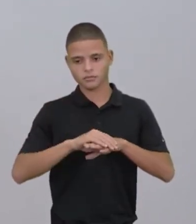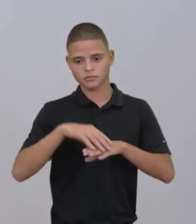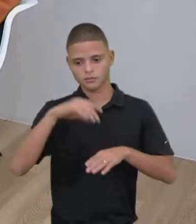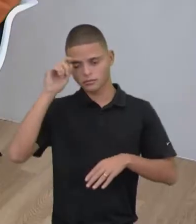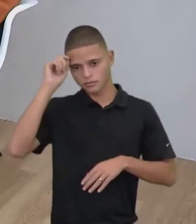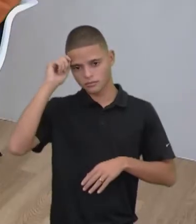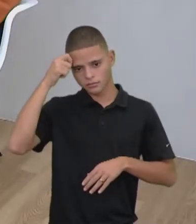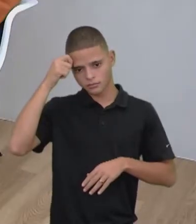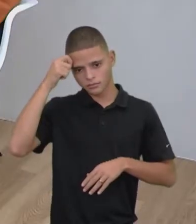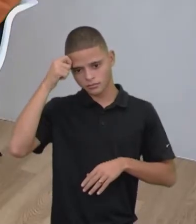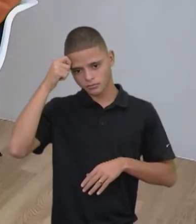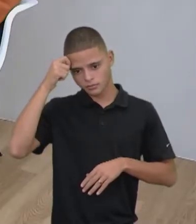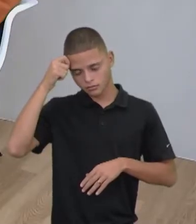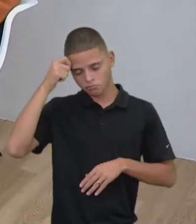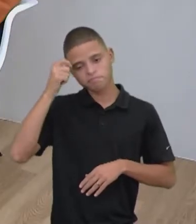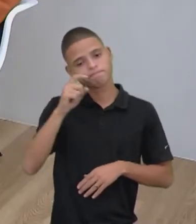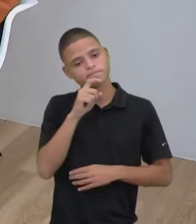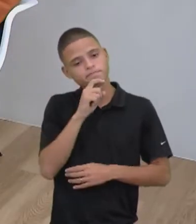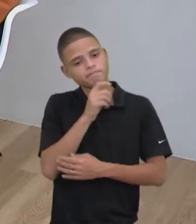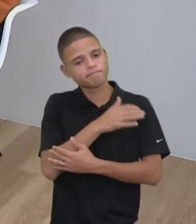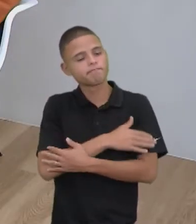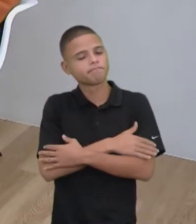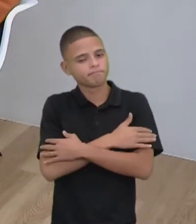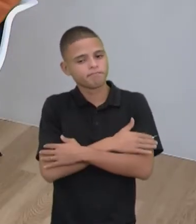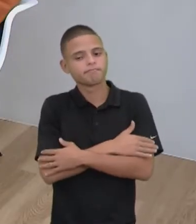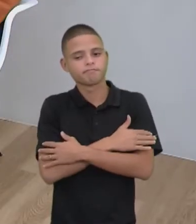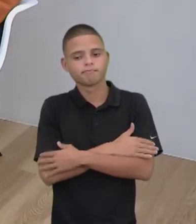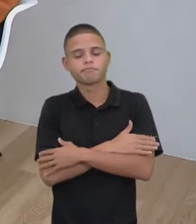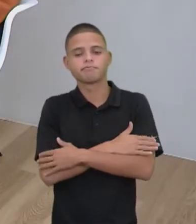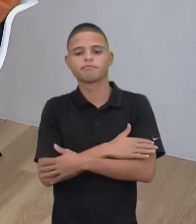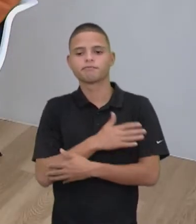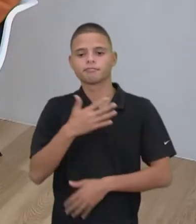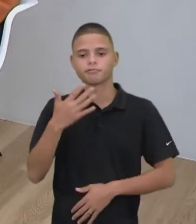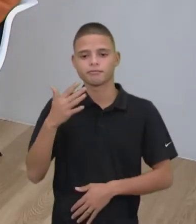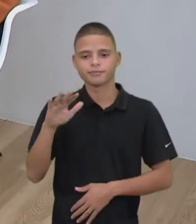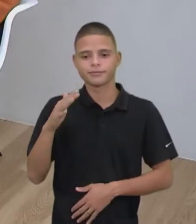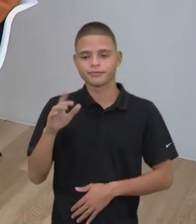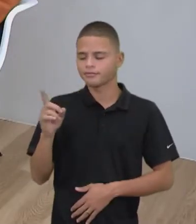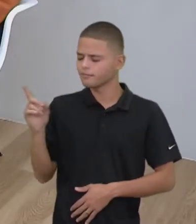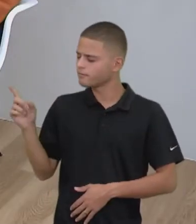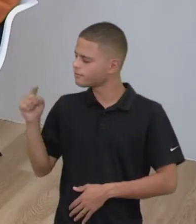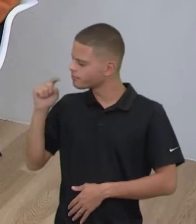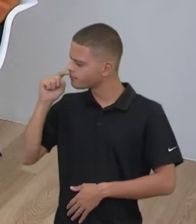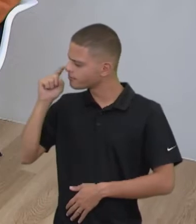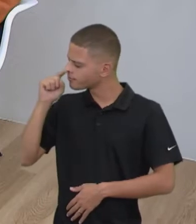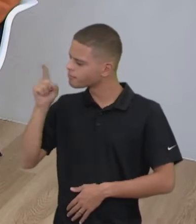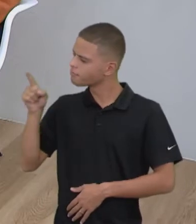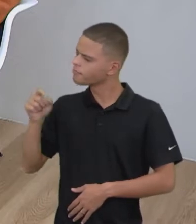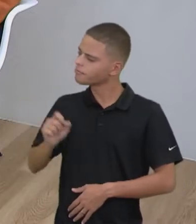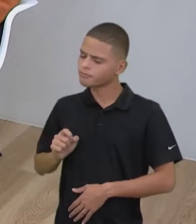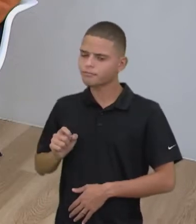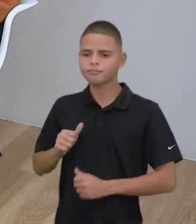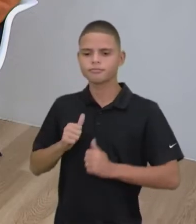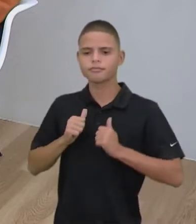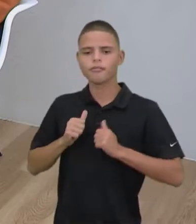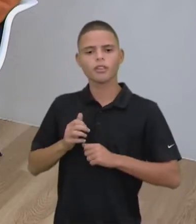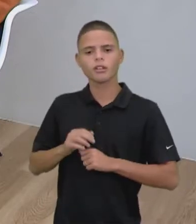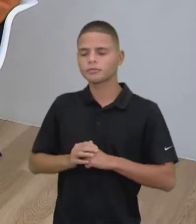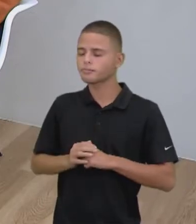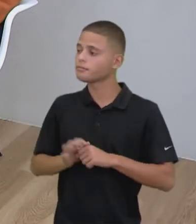né? Aliás, né, Evê, está fazendo um friozinho, né? Está fazendo um friozinho, o bolso está chique hoje, né? Hoje eu vim chique,